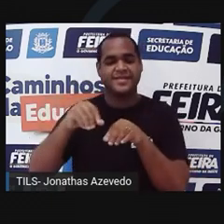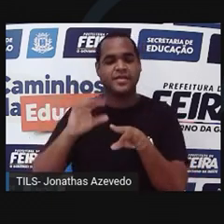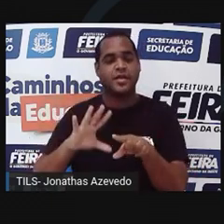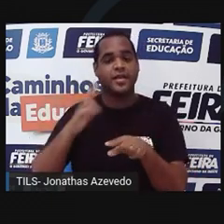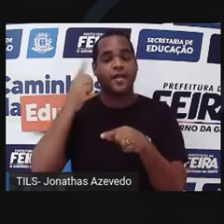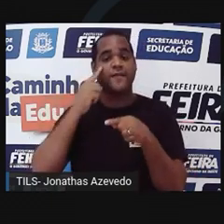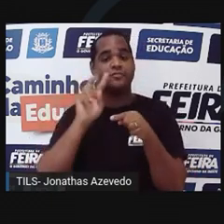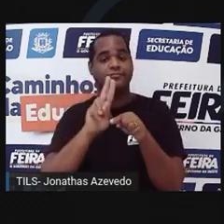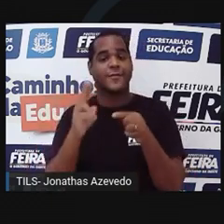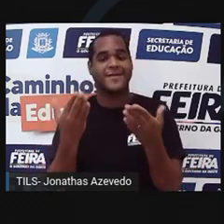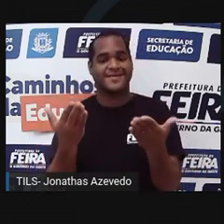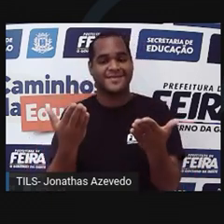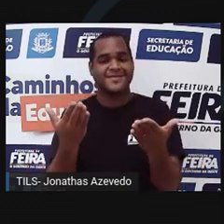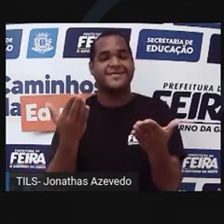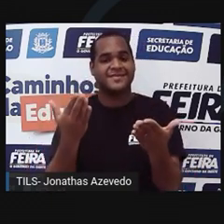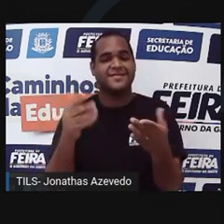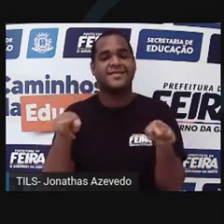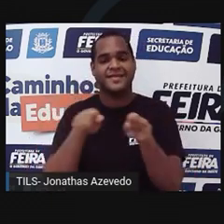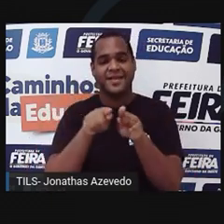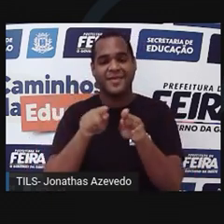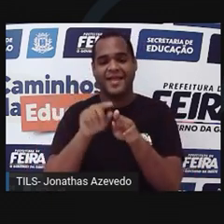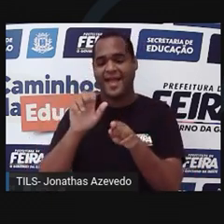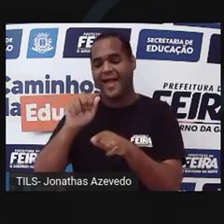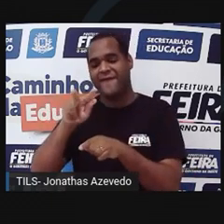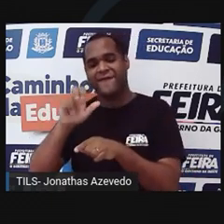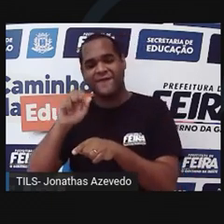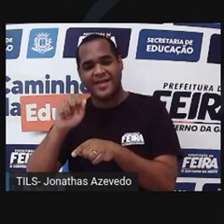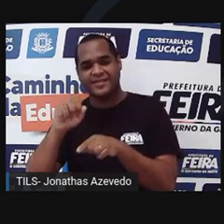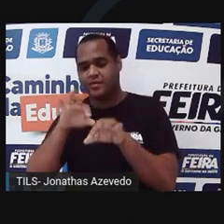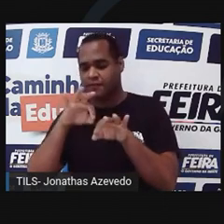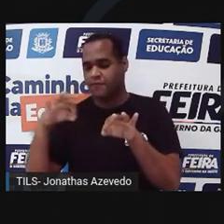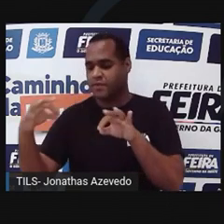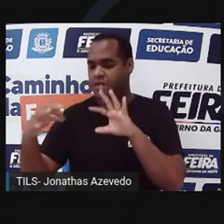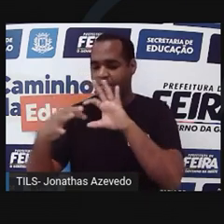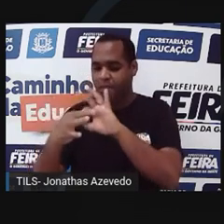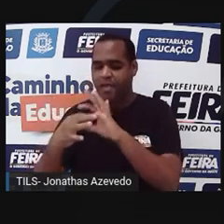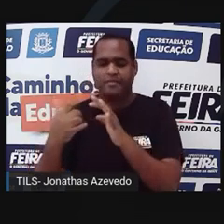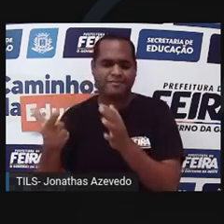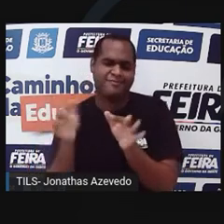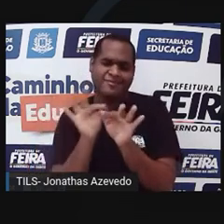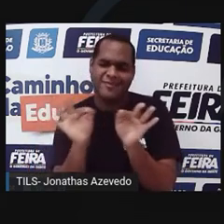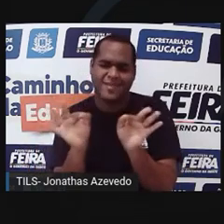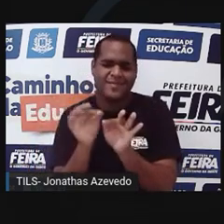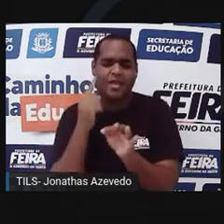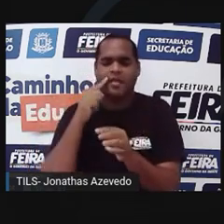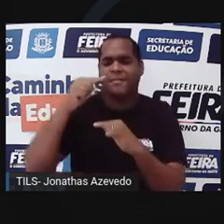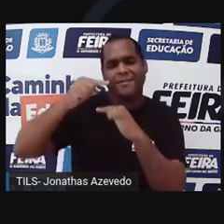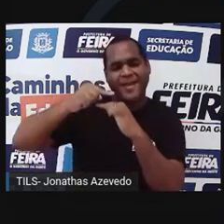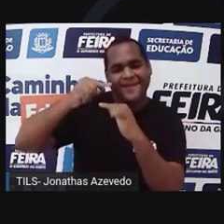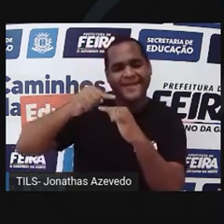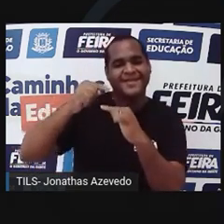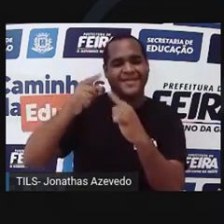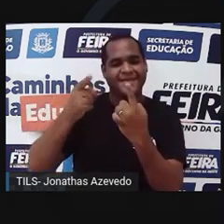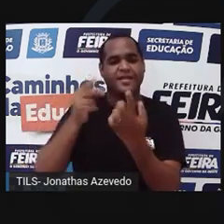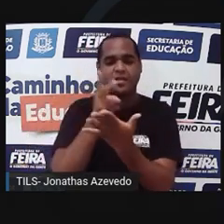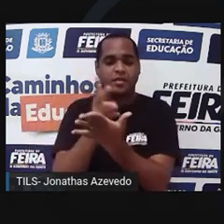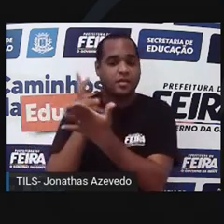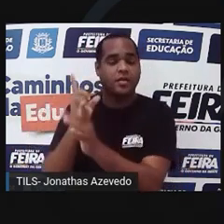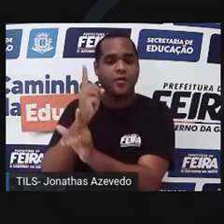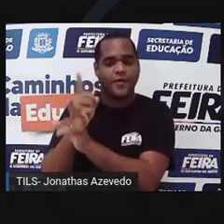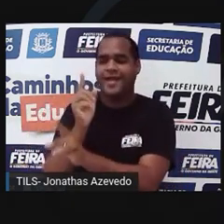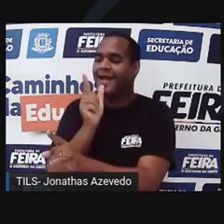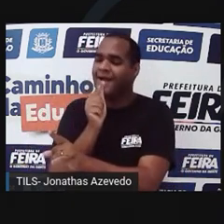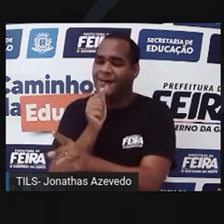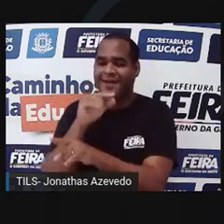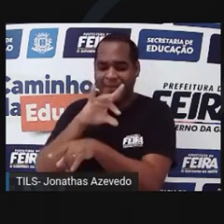briófitas, as plantas avasculares. Elas são plantas simples, pequenas, que são sempre encontradas em